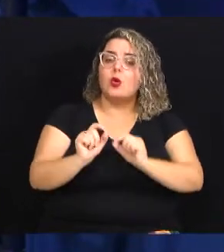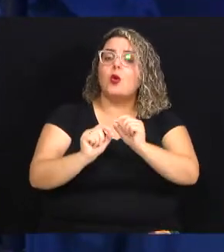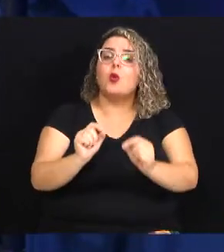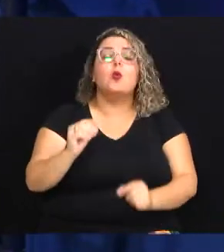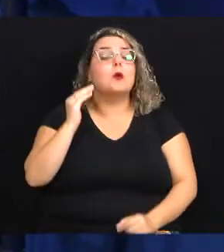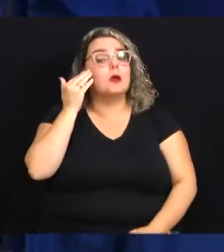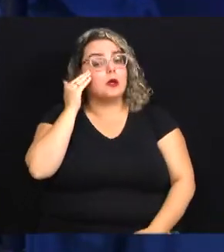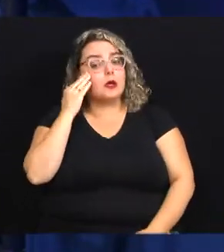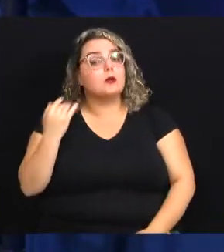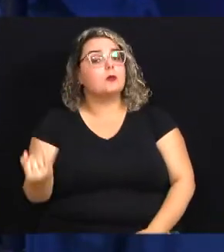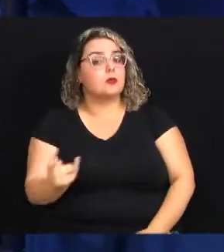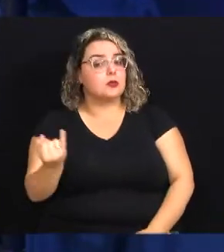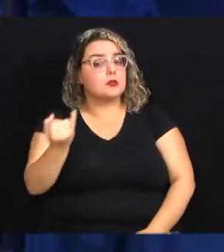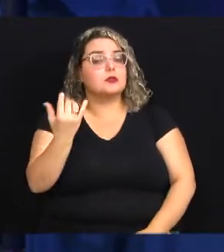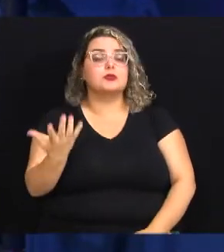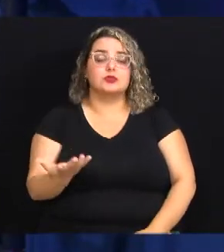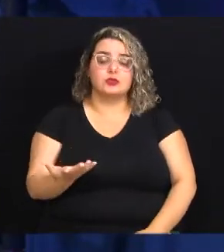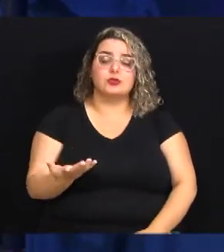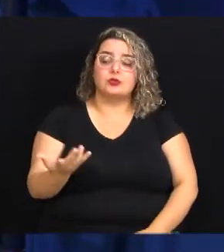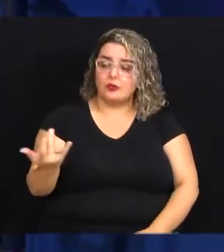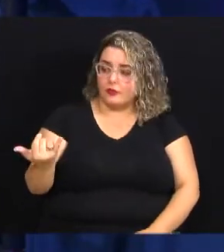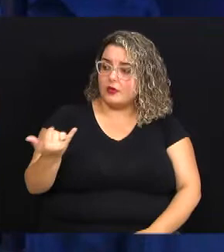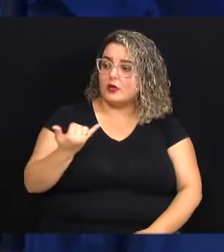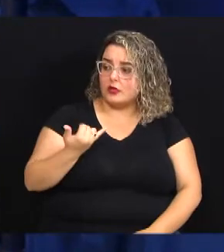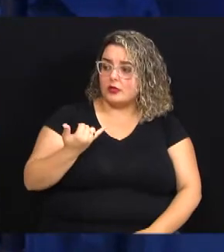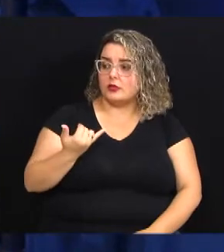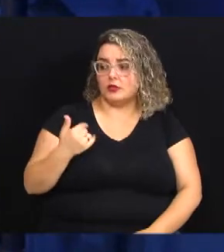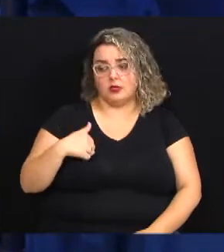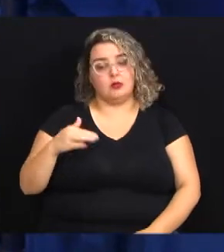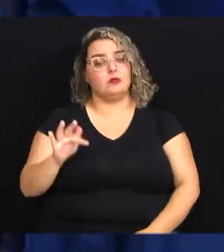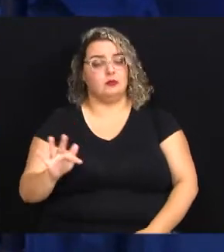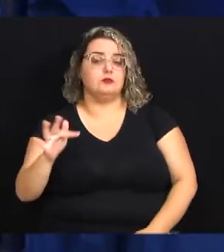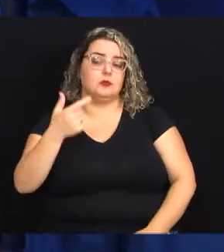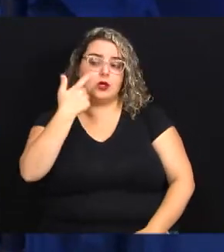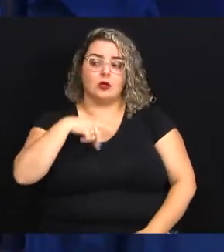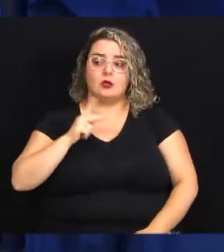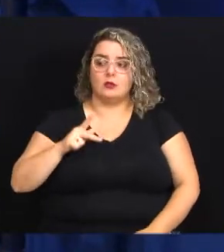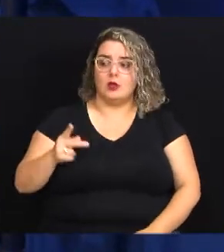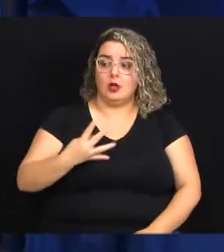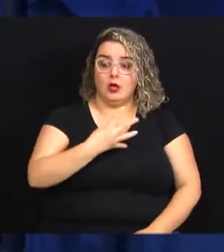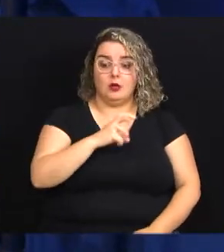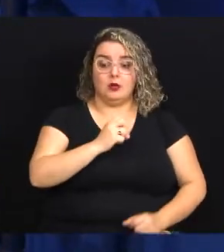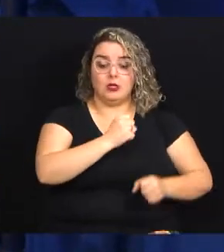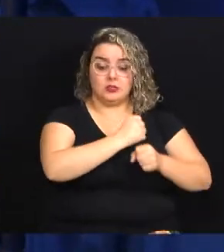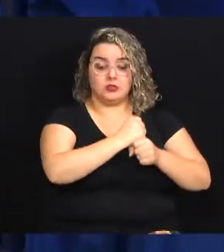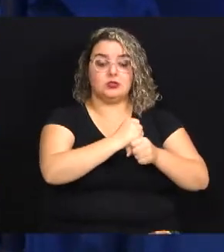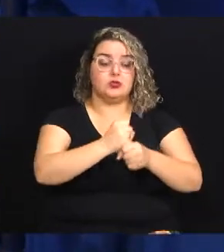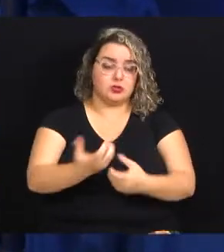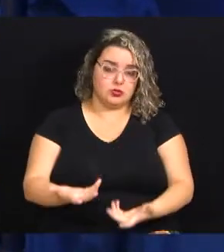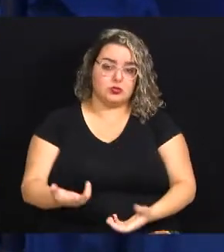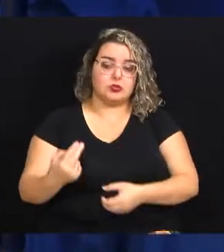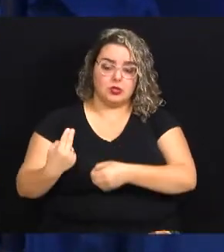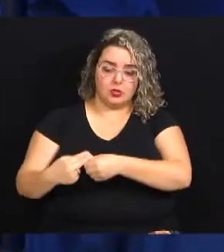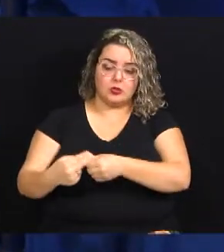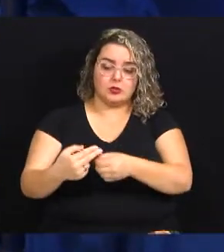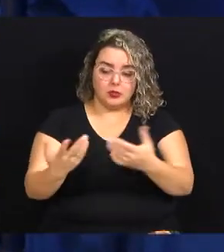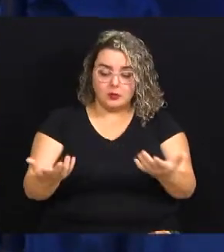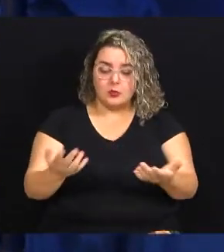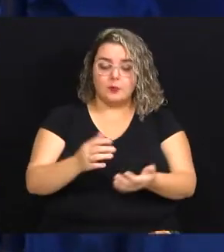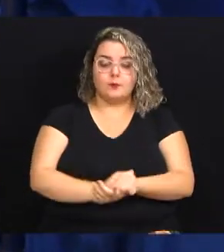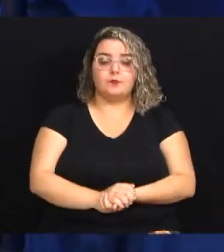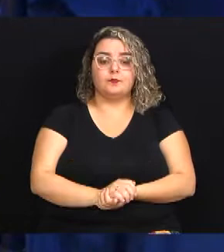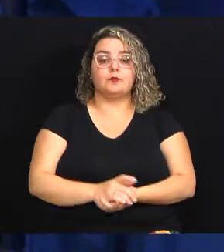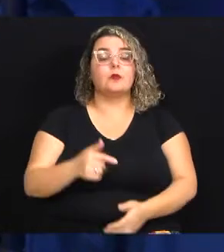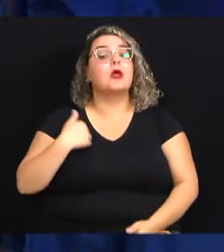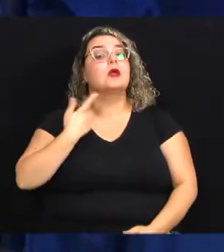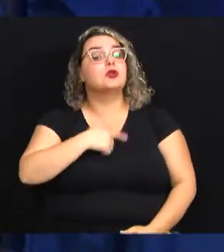e como você falou, eu estou na universidade, sou professor já há 45 anos, estou na Unicamp. E a gente